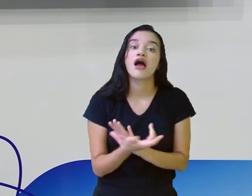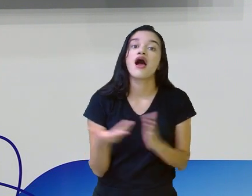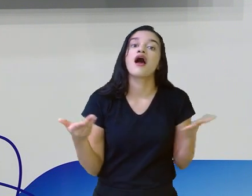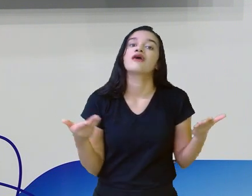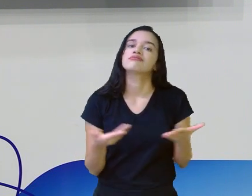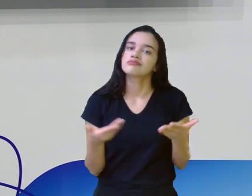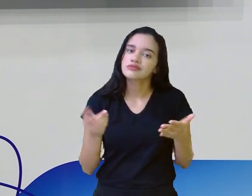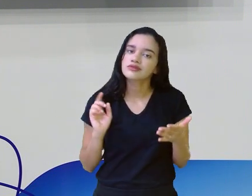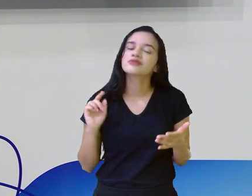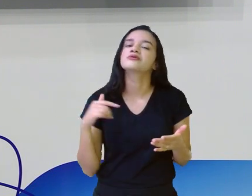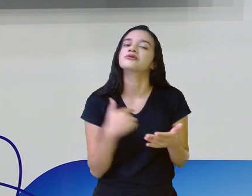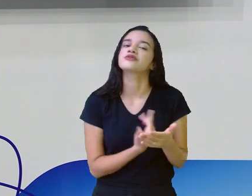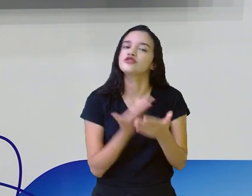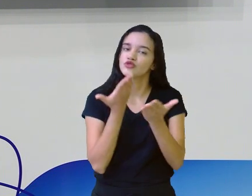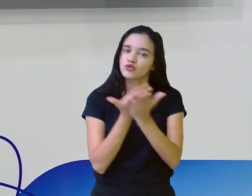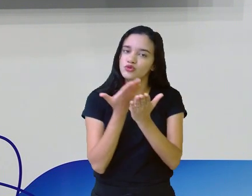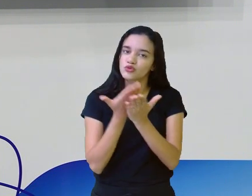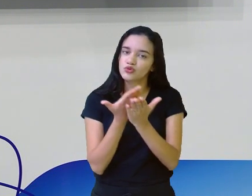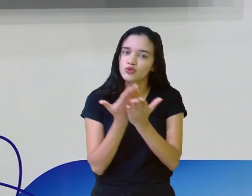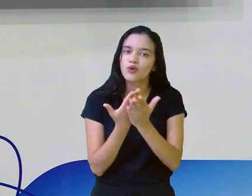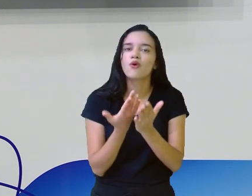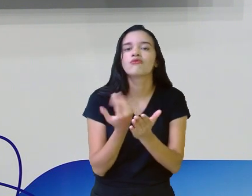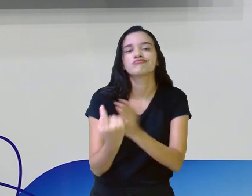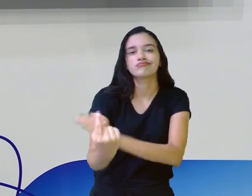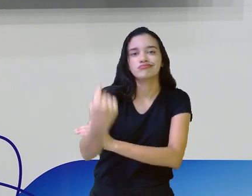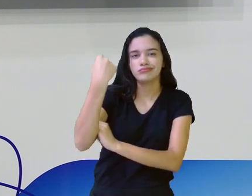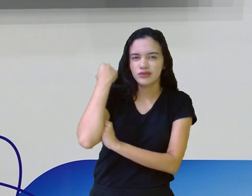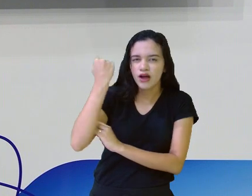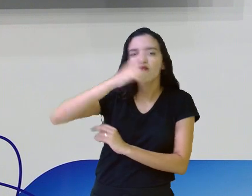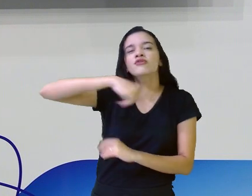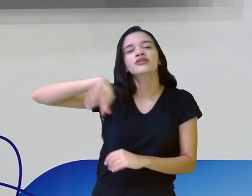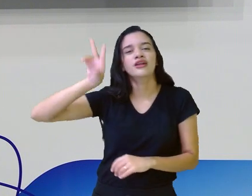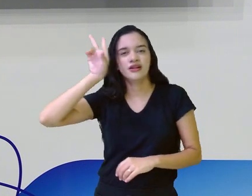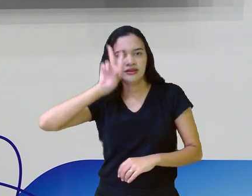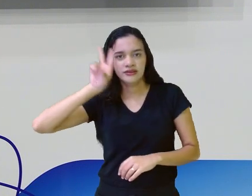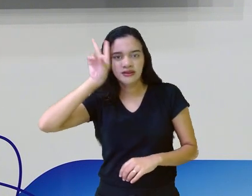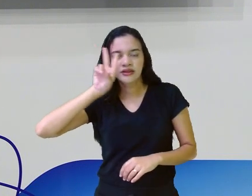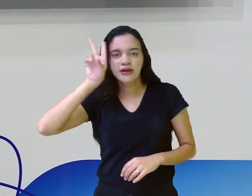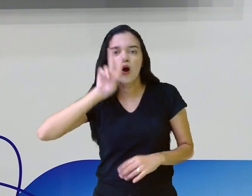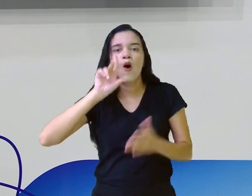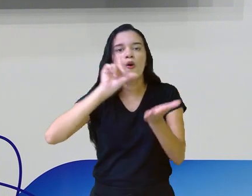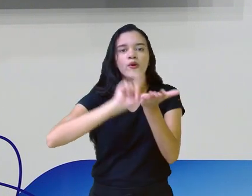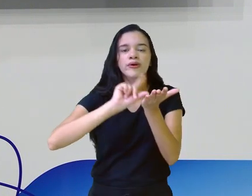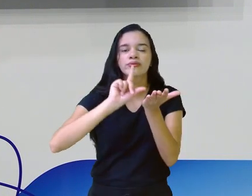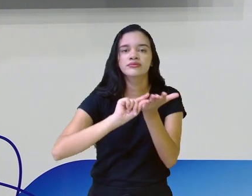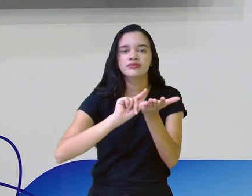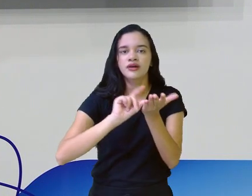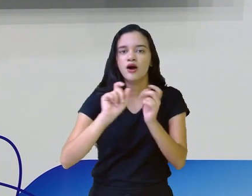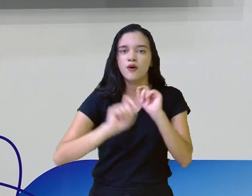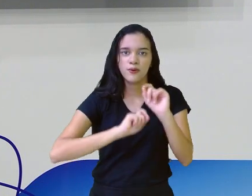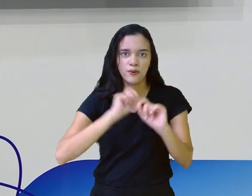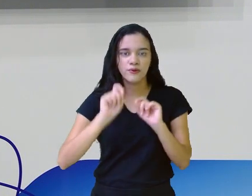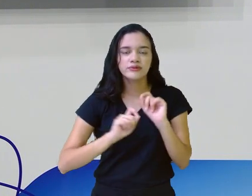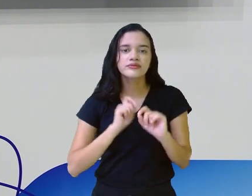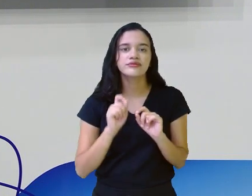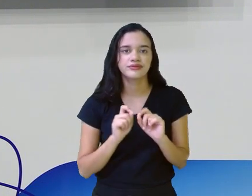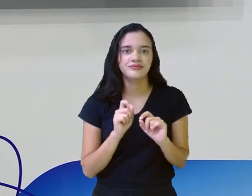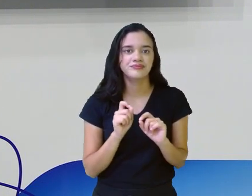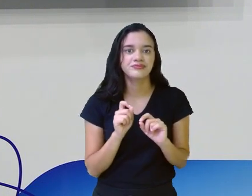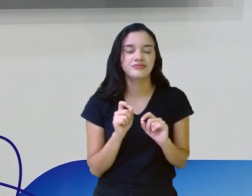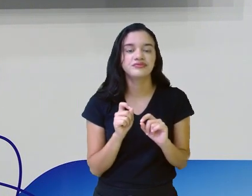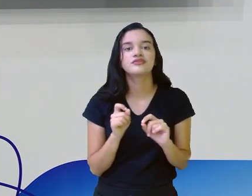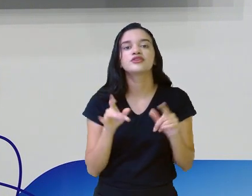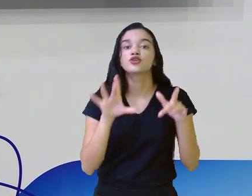trabalhou atrás, algumas aulas atrás, você deve lembrar, que a questão do artigo, ele vai aí ser